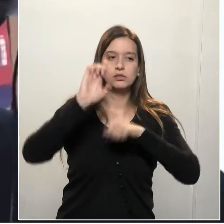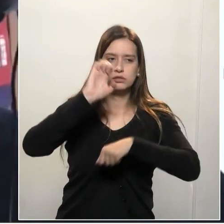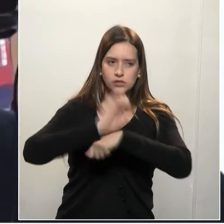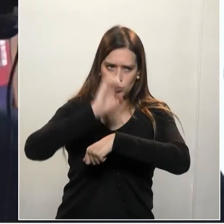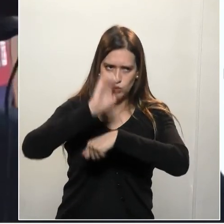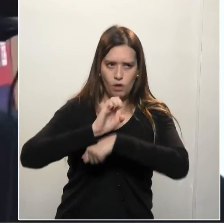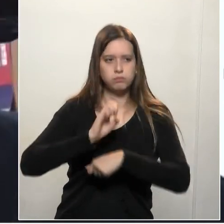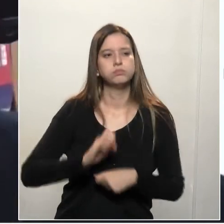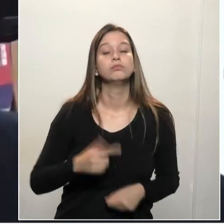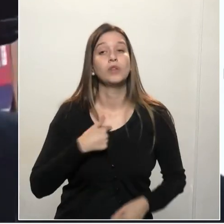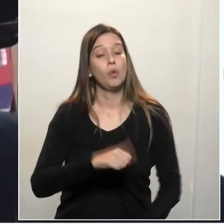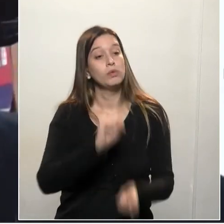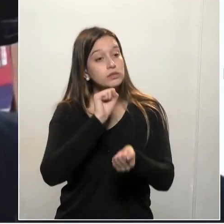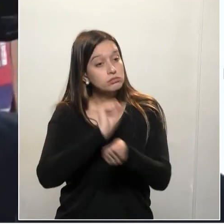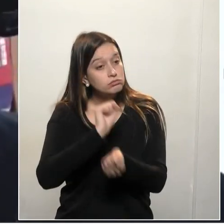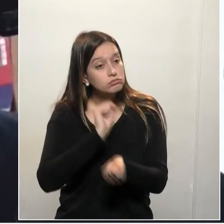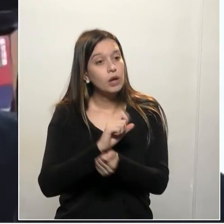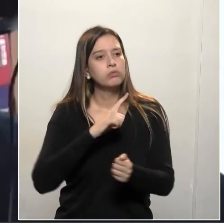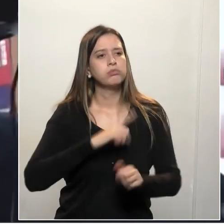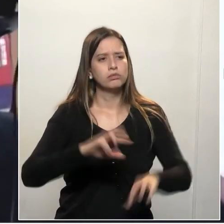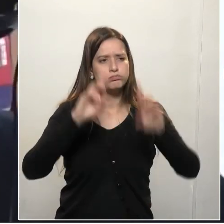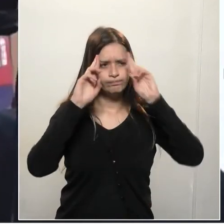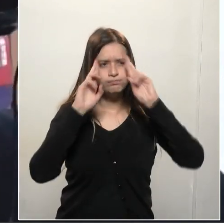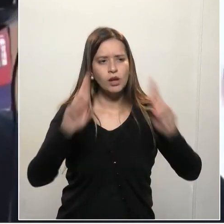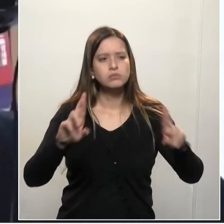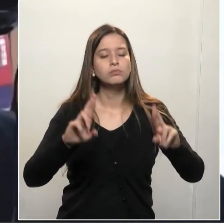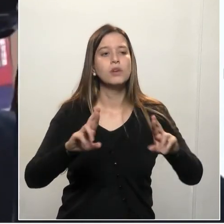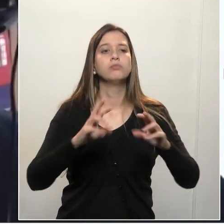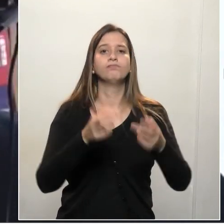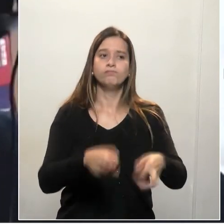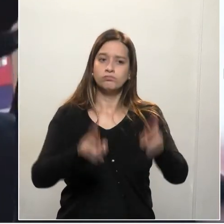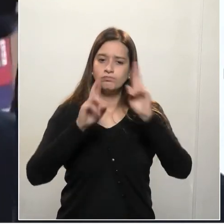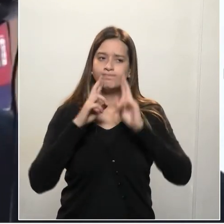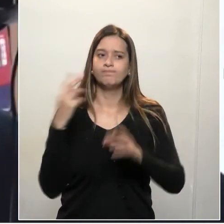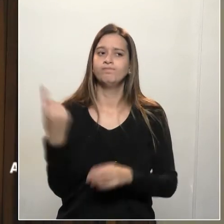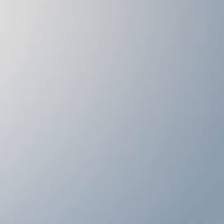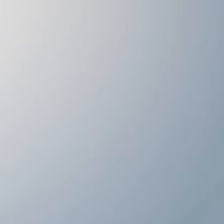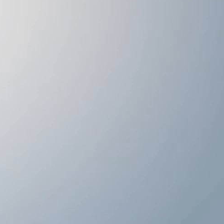tenham um grande respeito por nós e nós possamos ter uma caminhada.